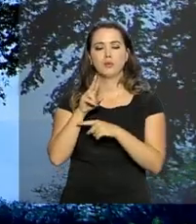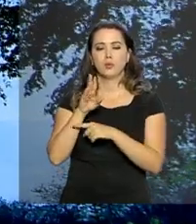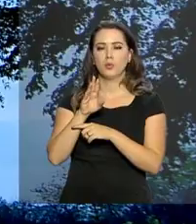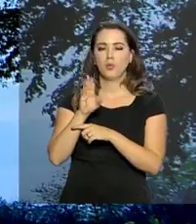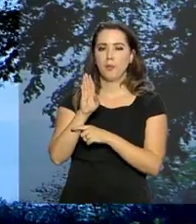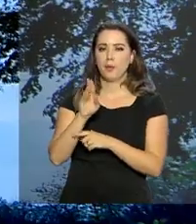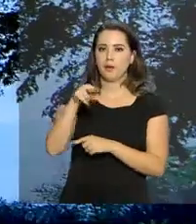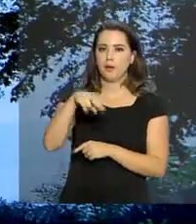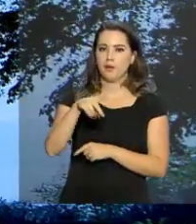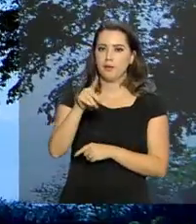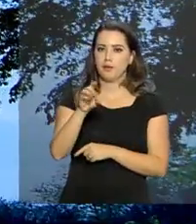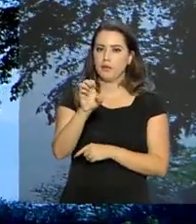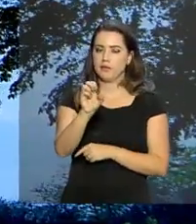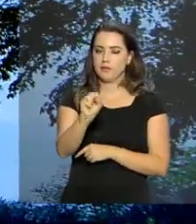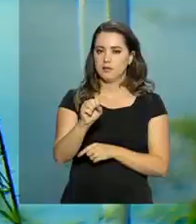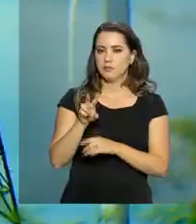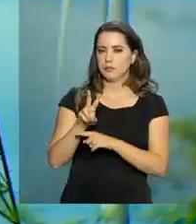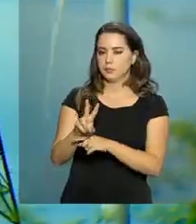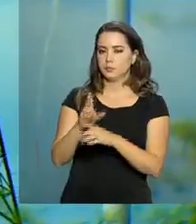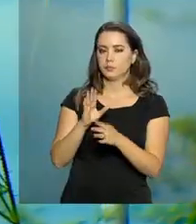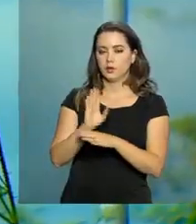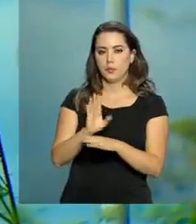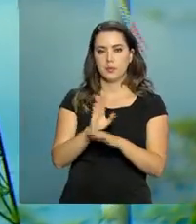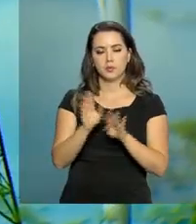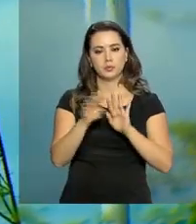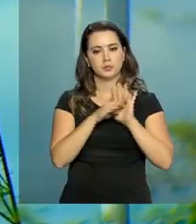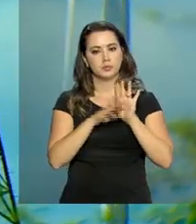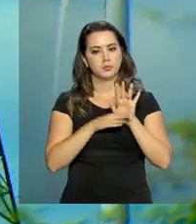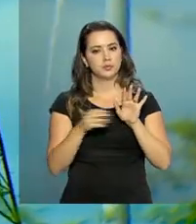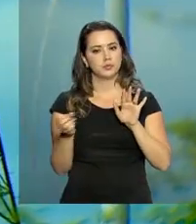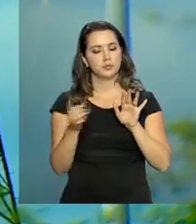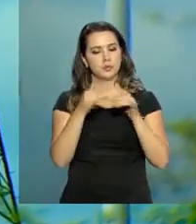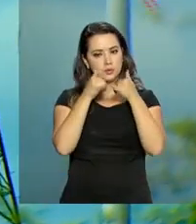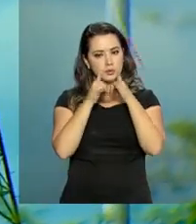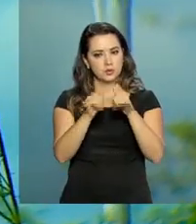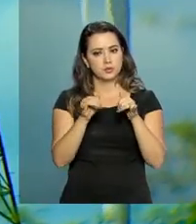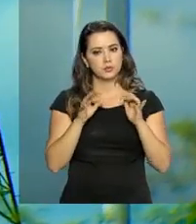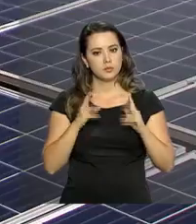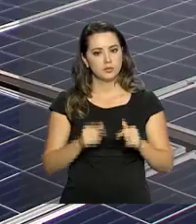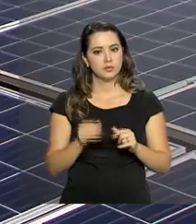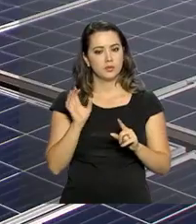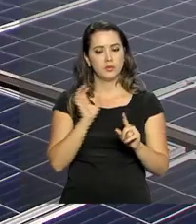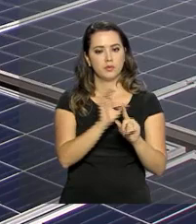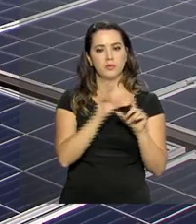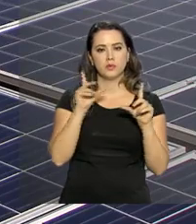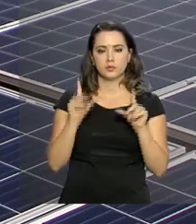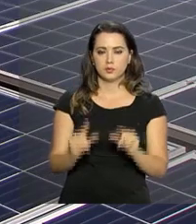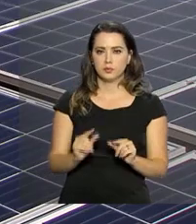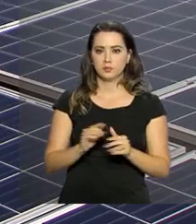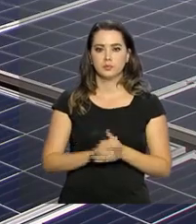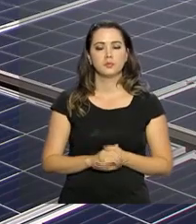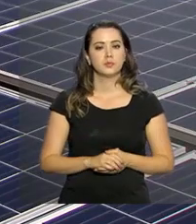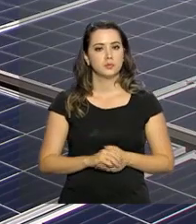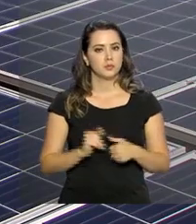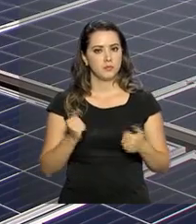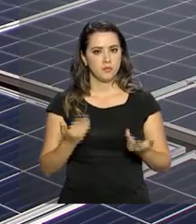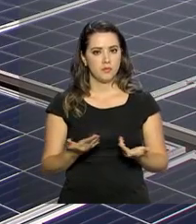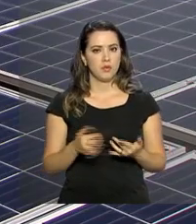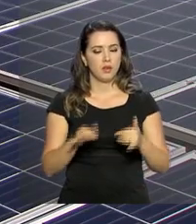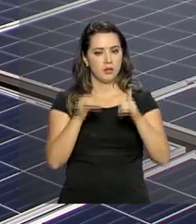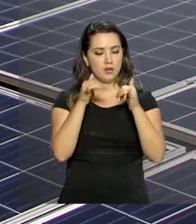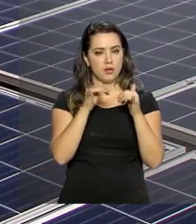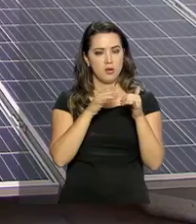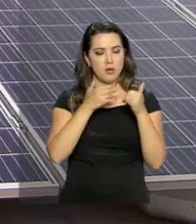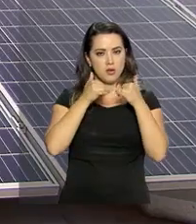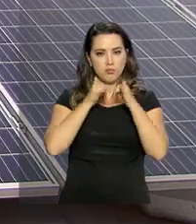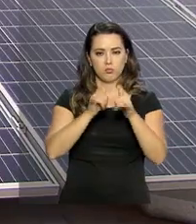BNDES, para apoiar projetos em energias renováveis, que provocam baixo impacto no meio ambiente. As linhas vão